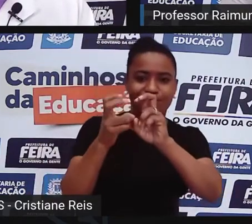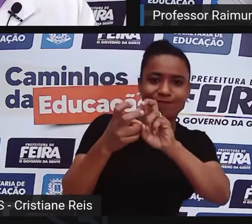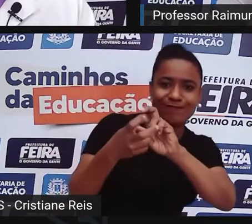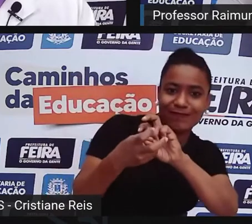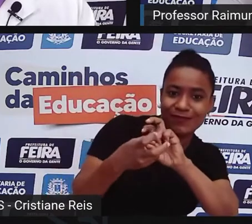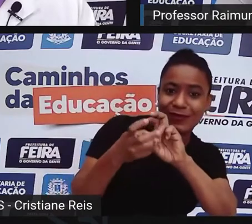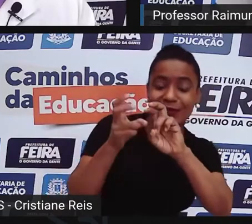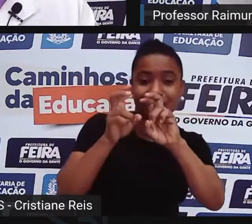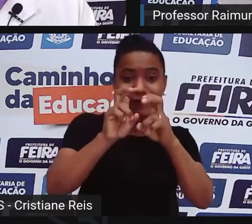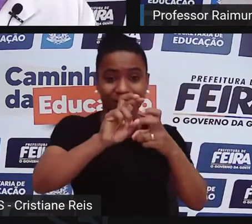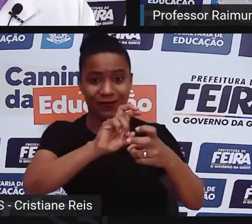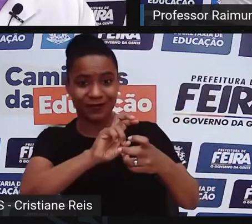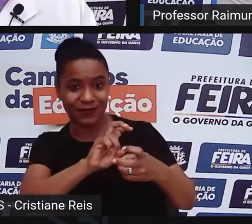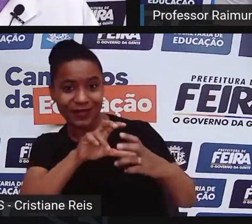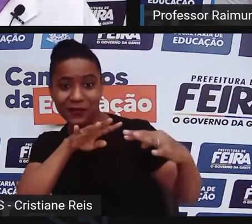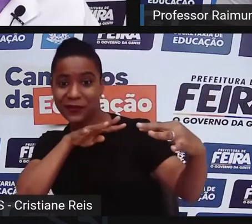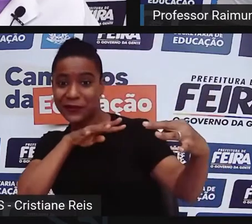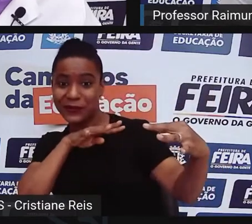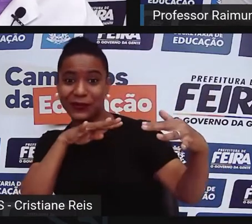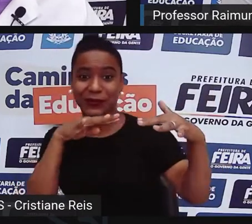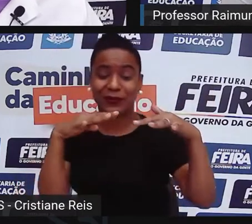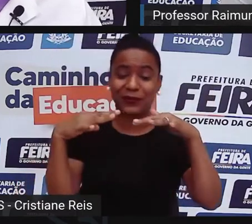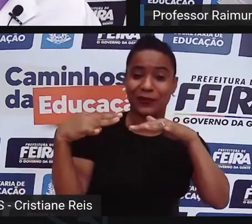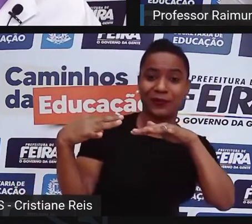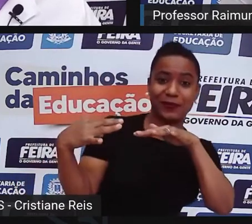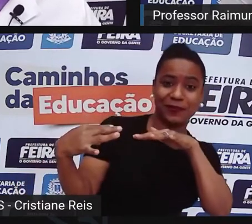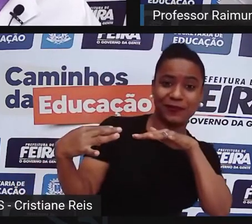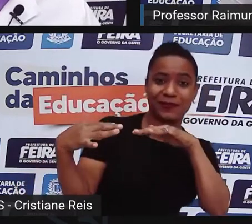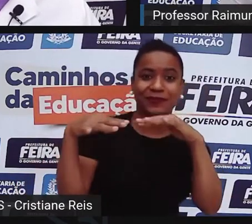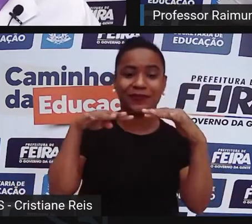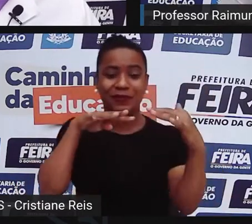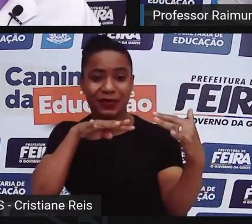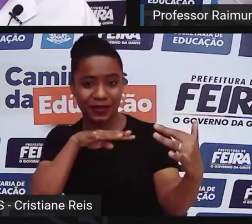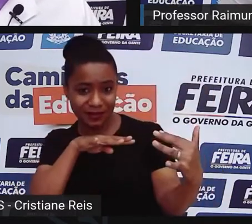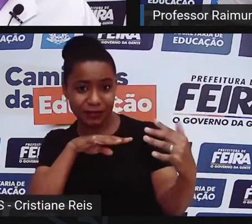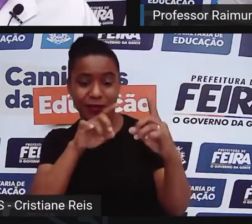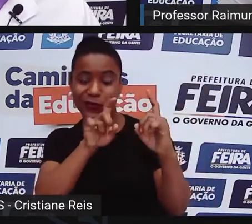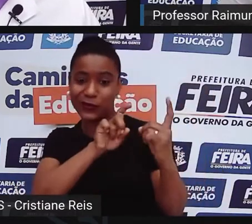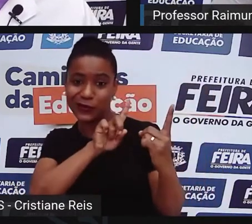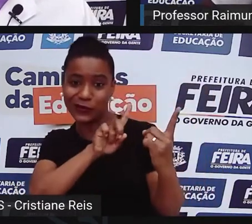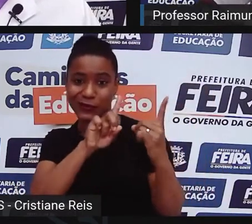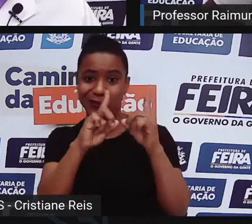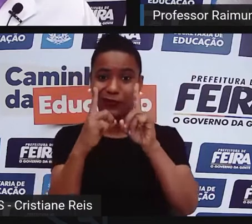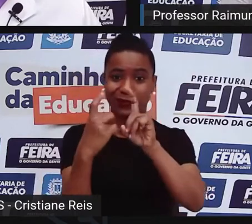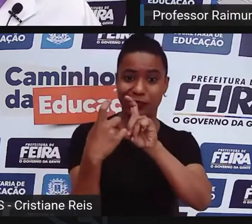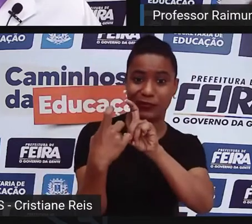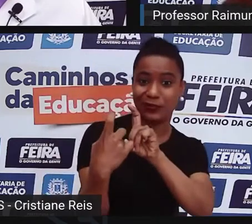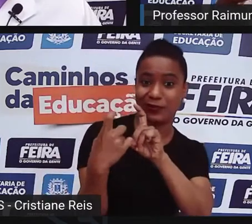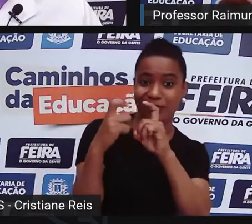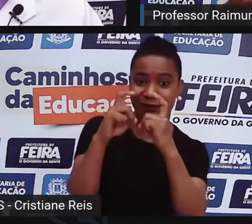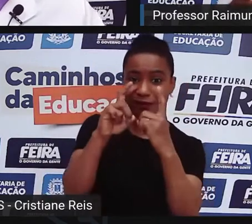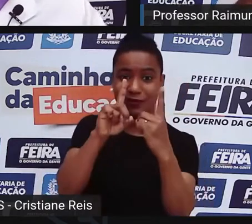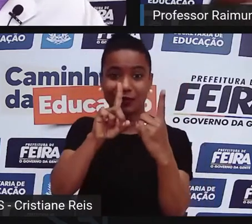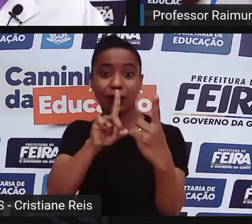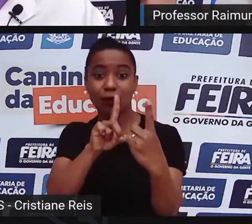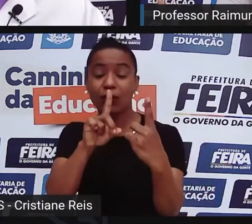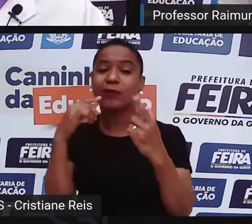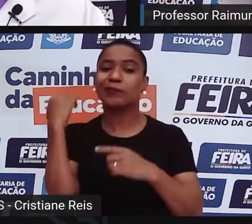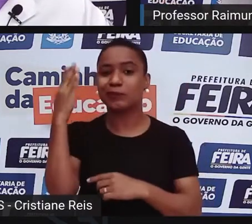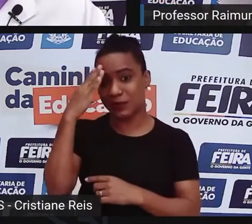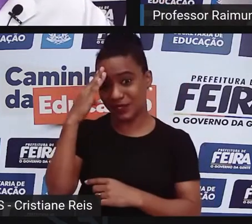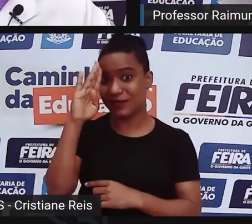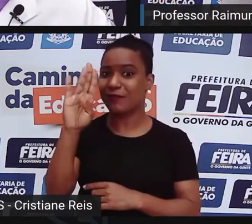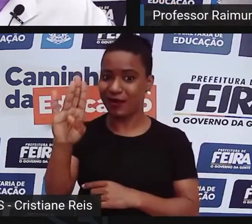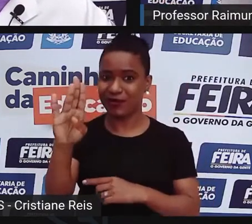ginga. A pessoa tem que ter o balançar do corpo, o molejo do corpo, e aí a gente retrata tudo na ginga e essa forma de